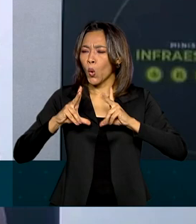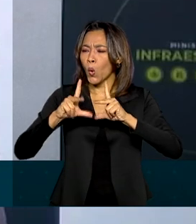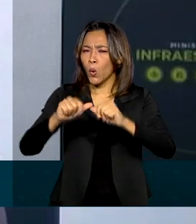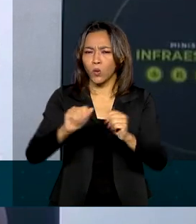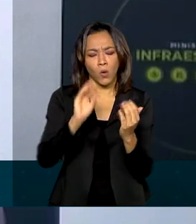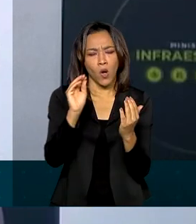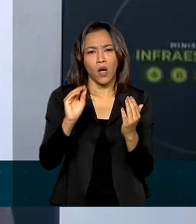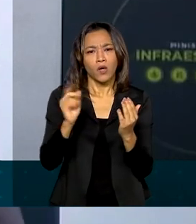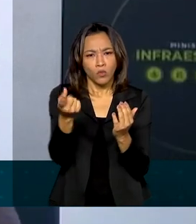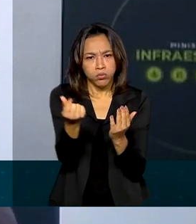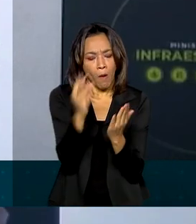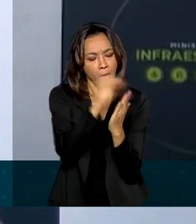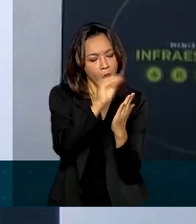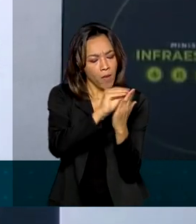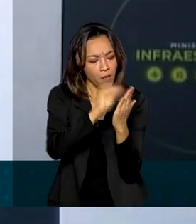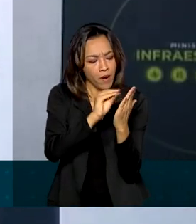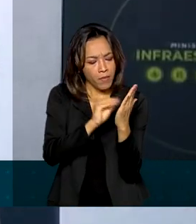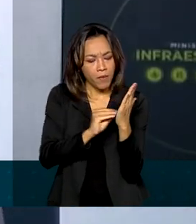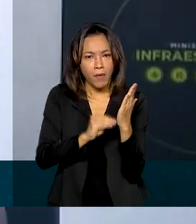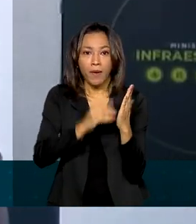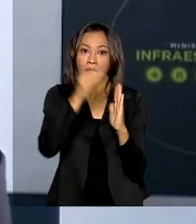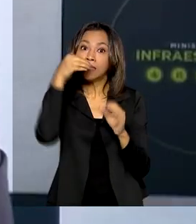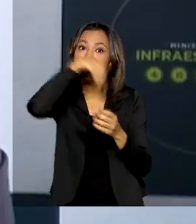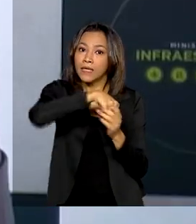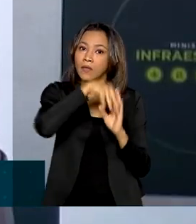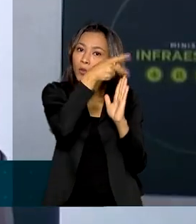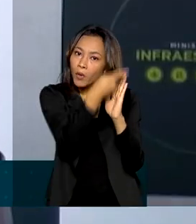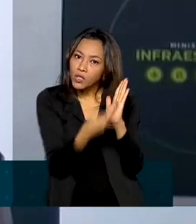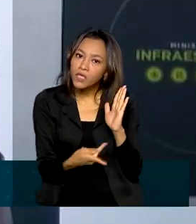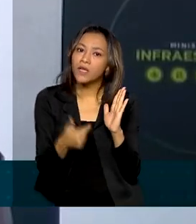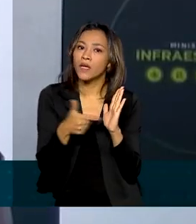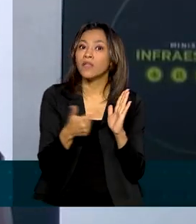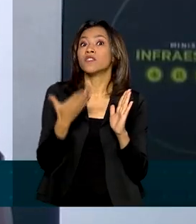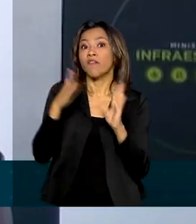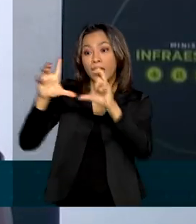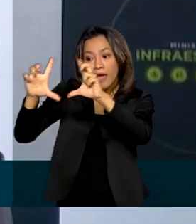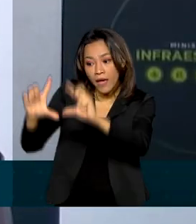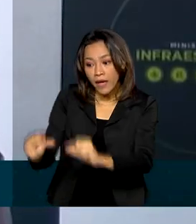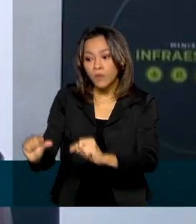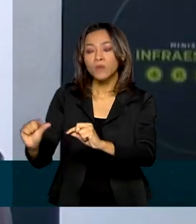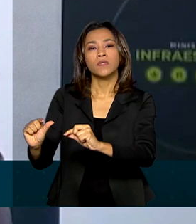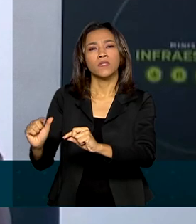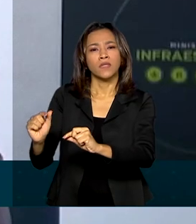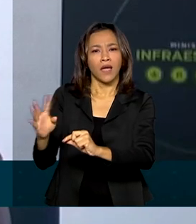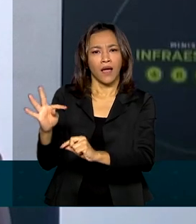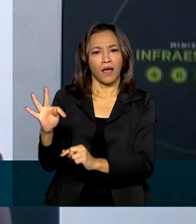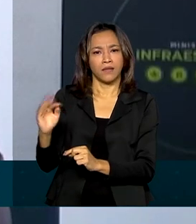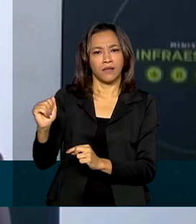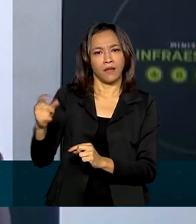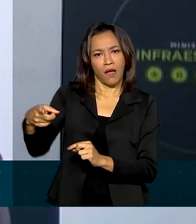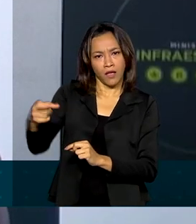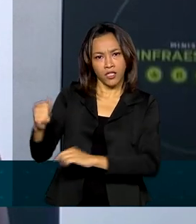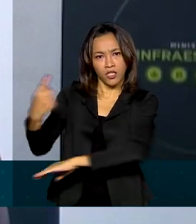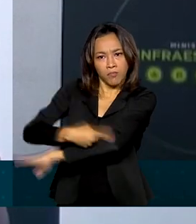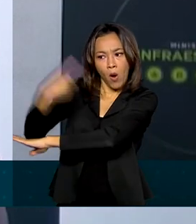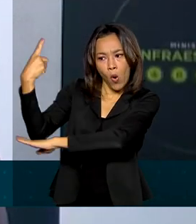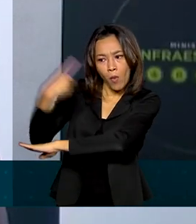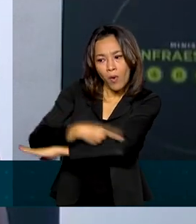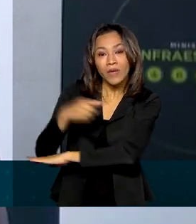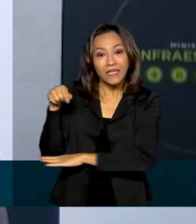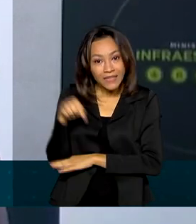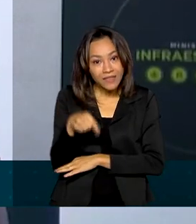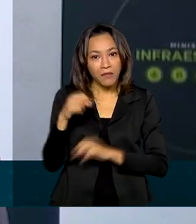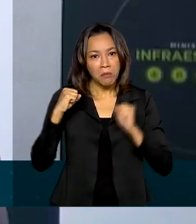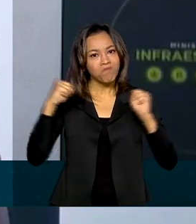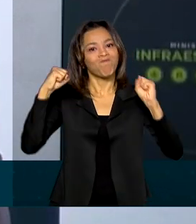Isso, com certeza, vai amortecer o impacto tarifário. Então, considero que isso é uma conquista da bancada